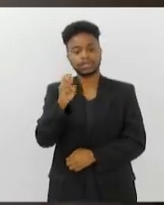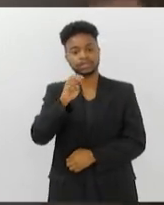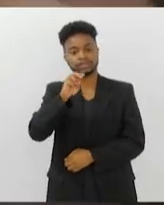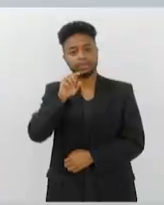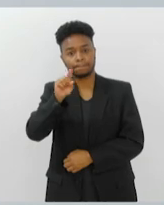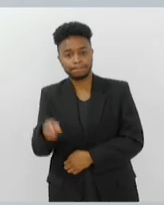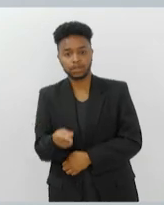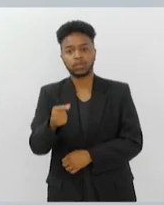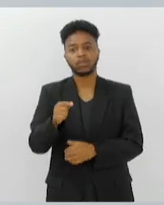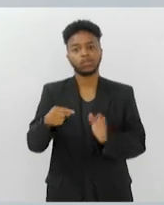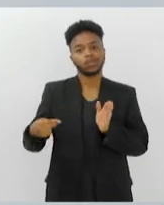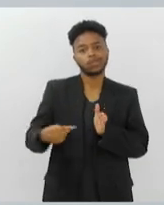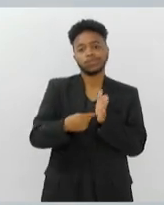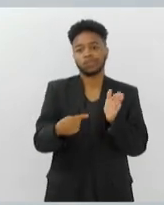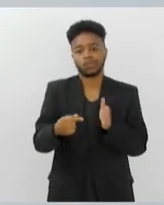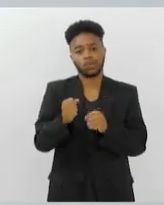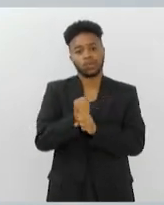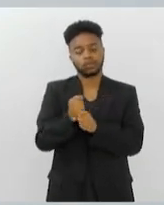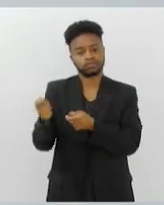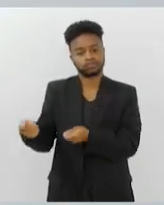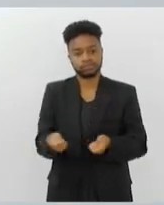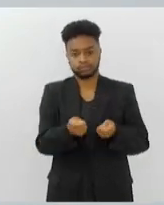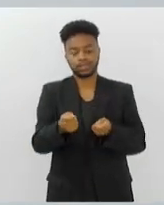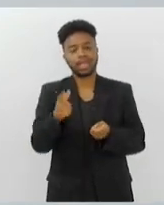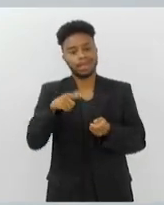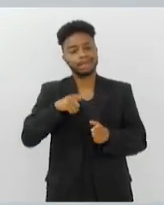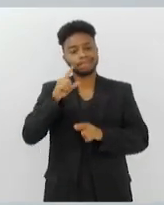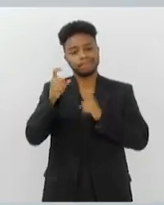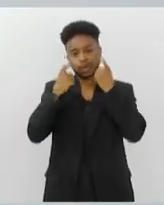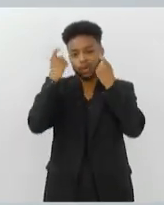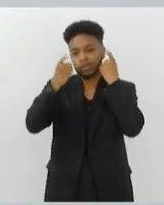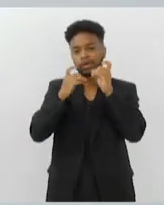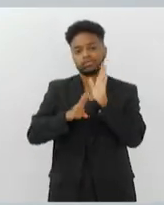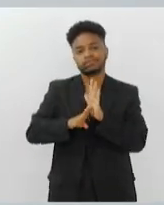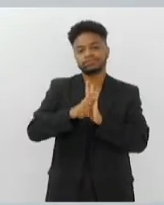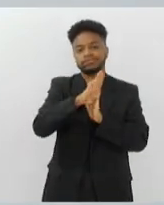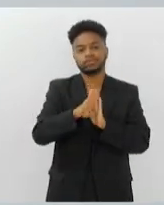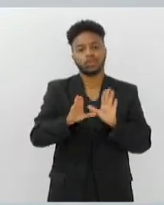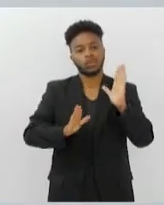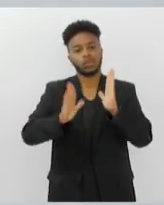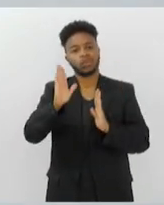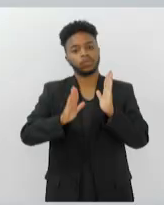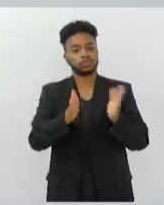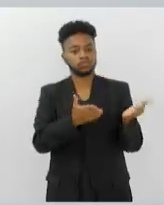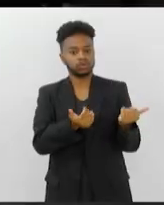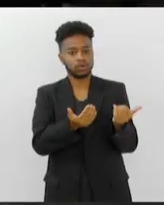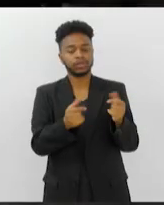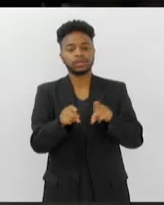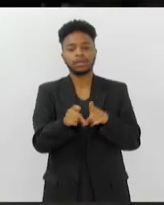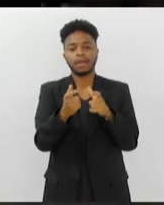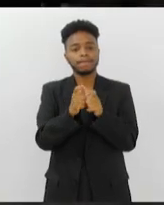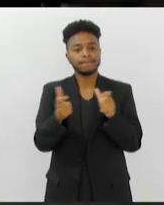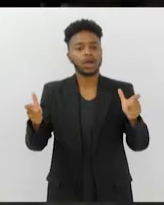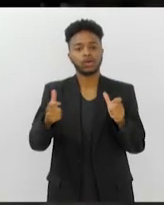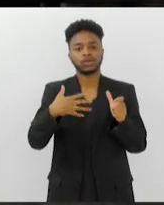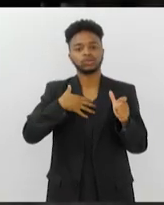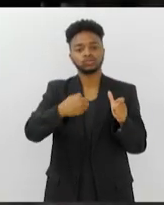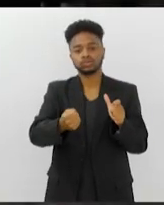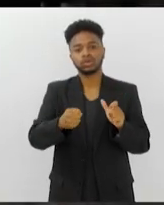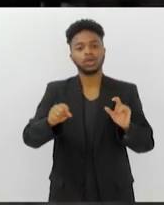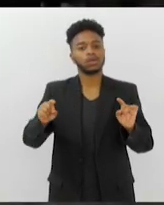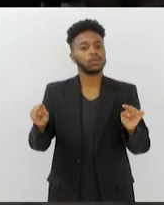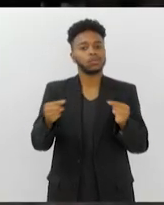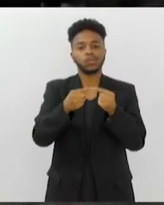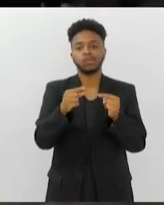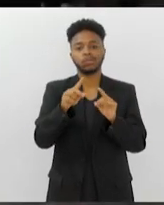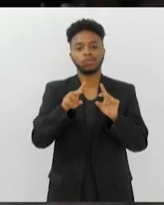anualmente, com uma tendência preocupante de crescimento entre os jovens. A maioria dos casos de suicídio está diretamente relacionado